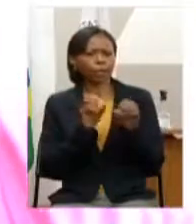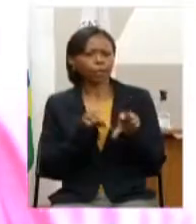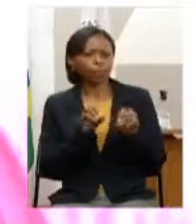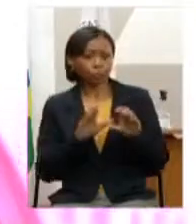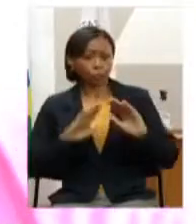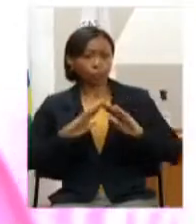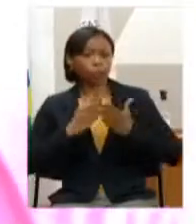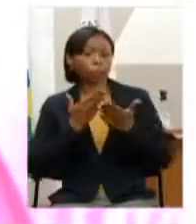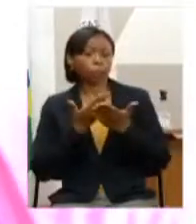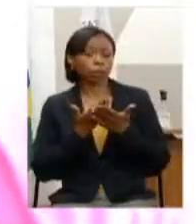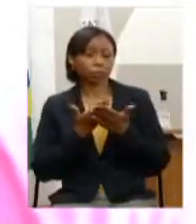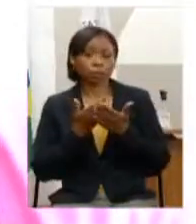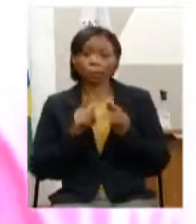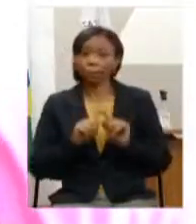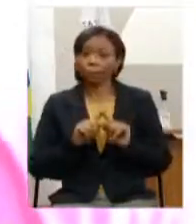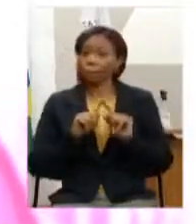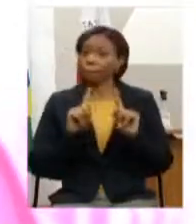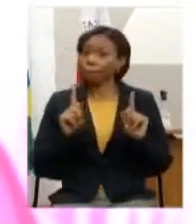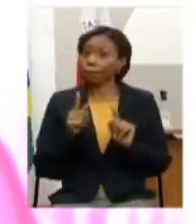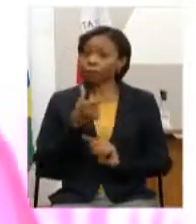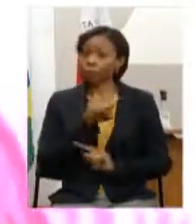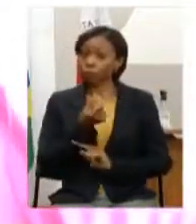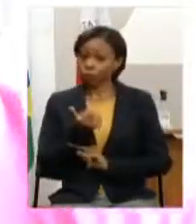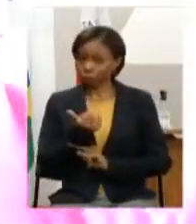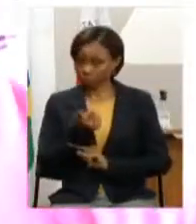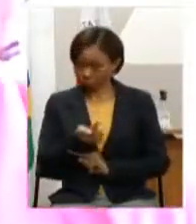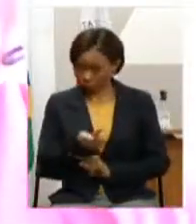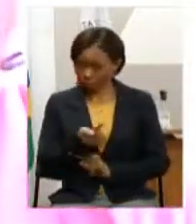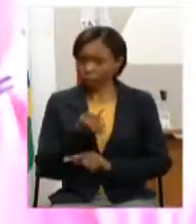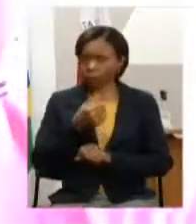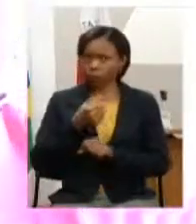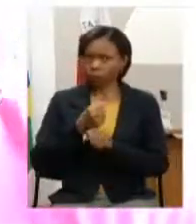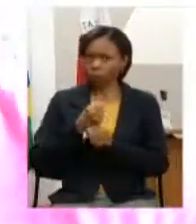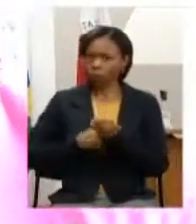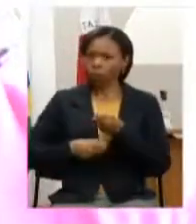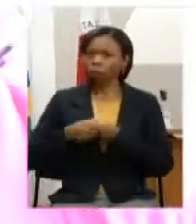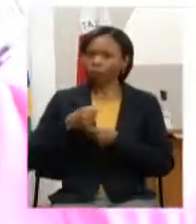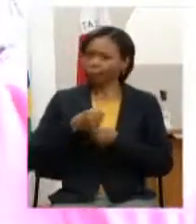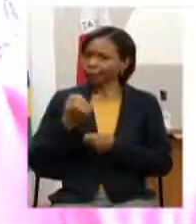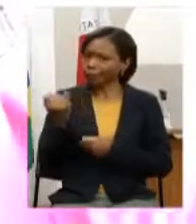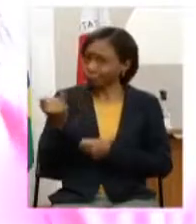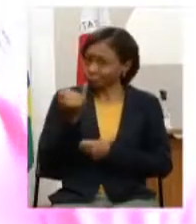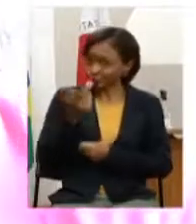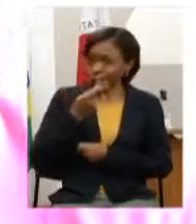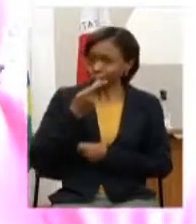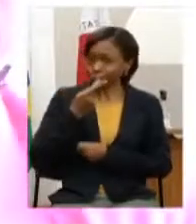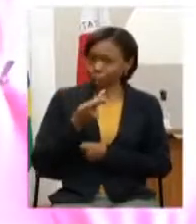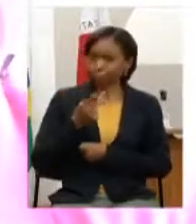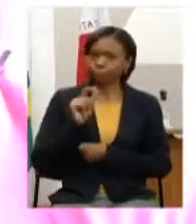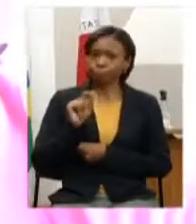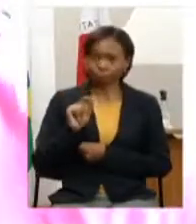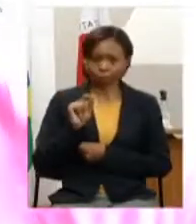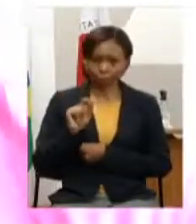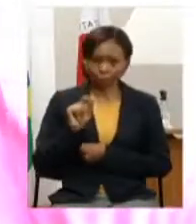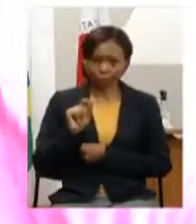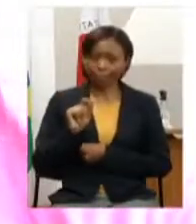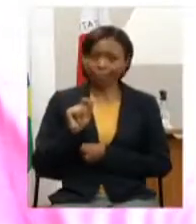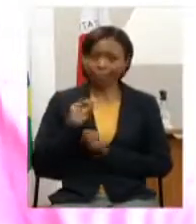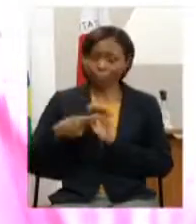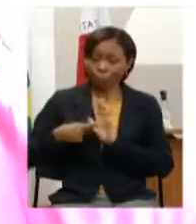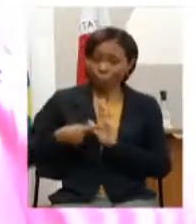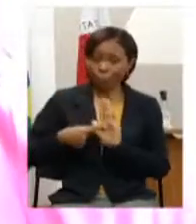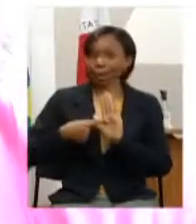só que aí em 2017 e aí é muito importante dizer isso não é assim demarcar isso